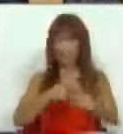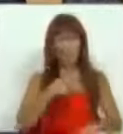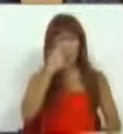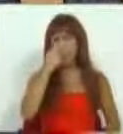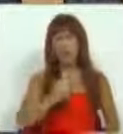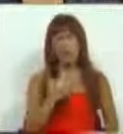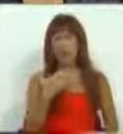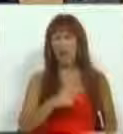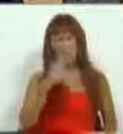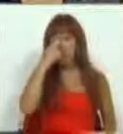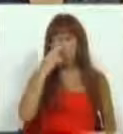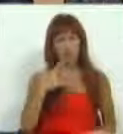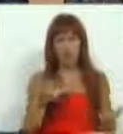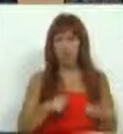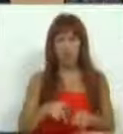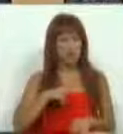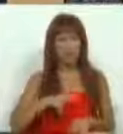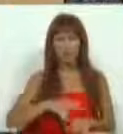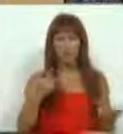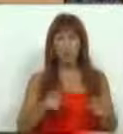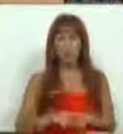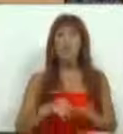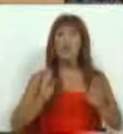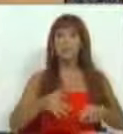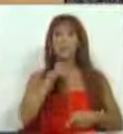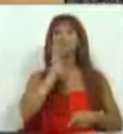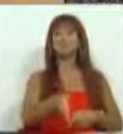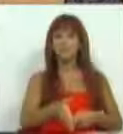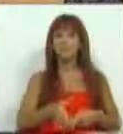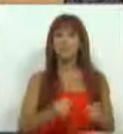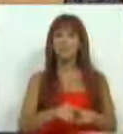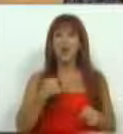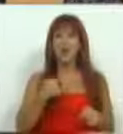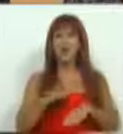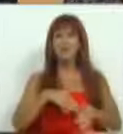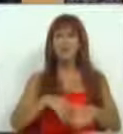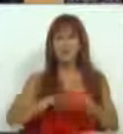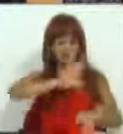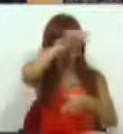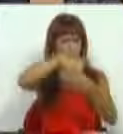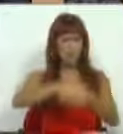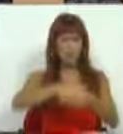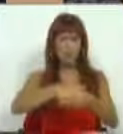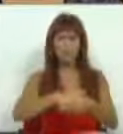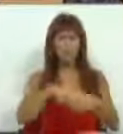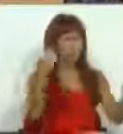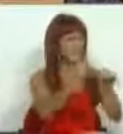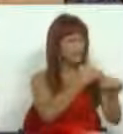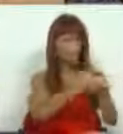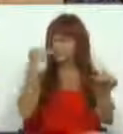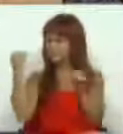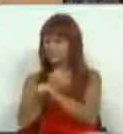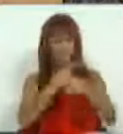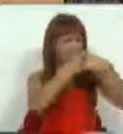erro histórico. É um erro histórico em Portugal e é preciso afirmar que estamos a fazer a fusão de missões